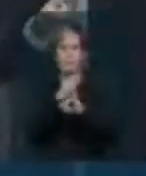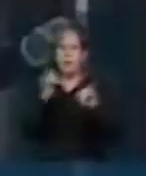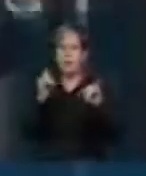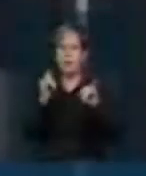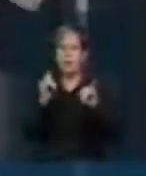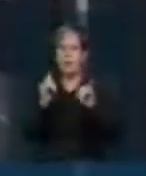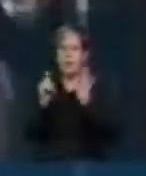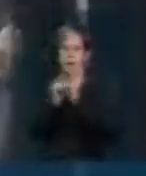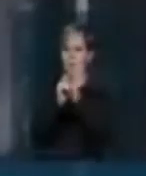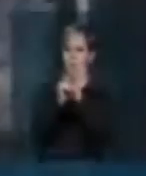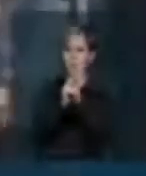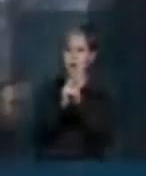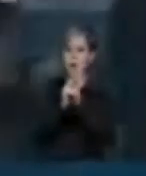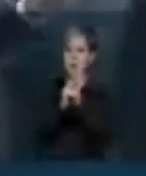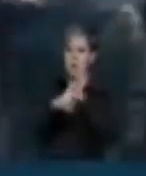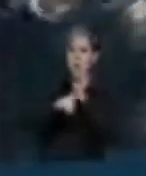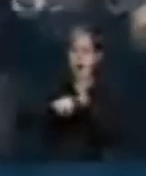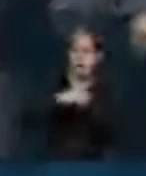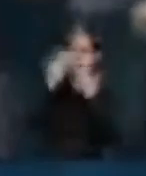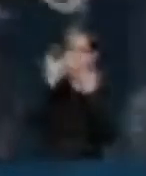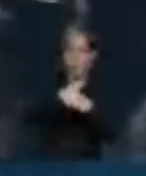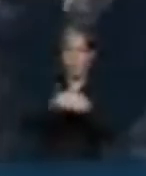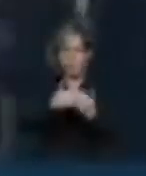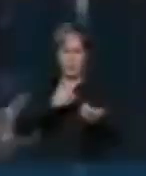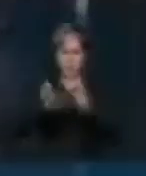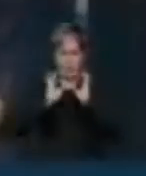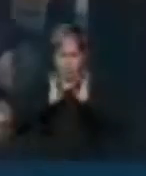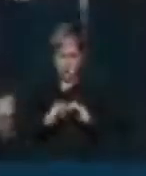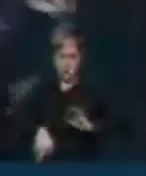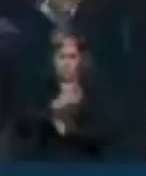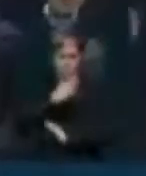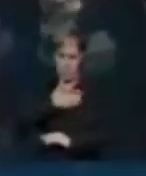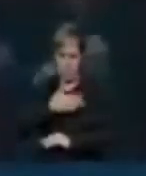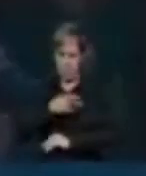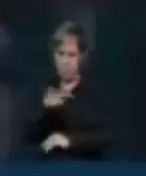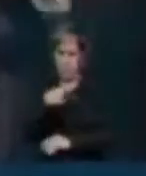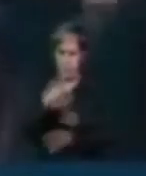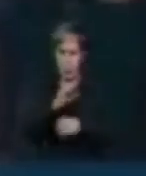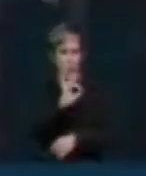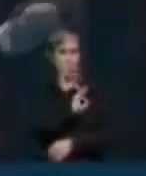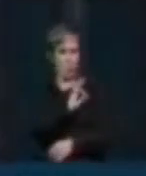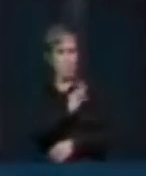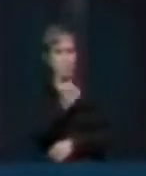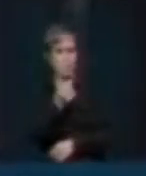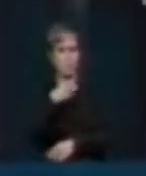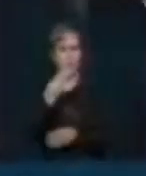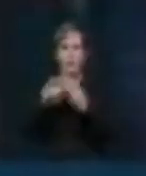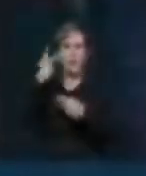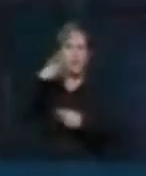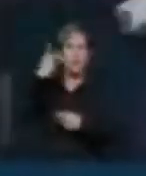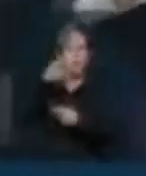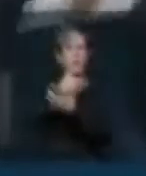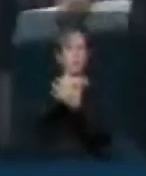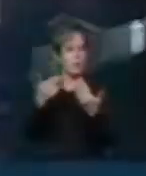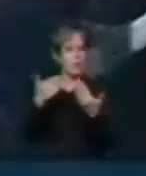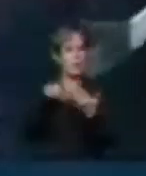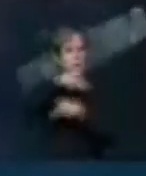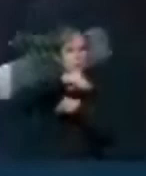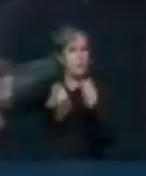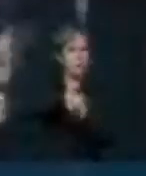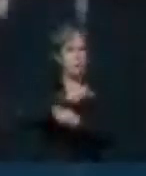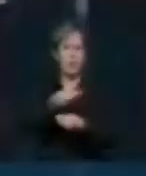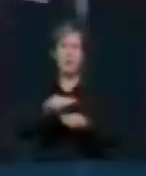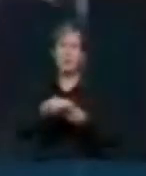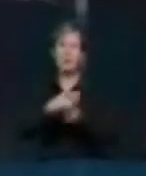e documentos que classifiquem qualquer conduta da minha atividade, como policial ou como parlamentar envolvido no esquema